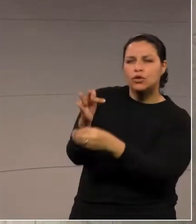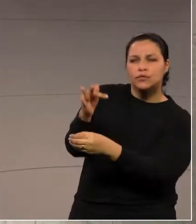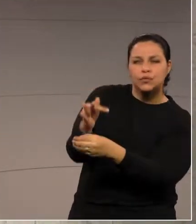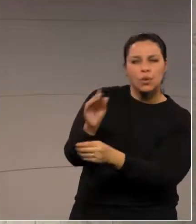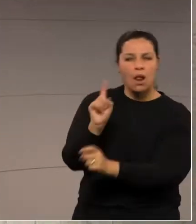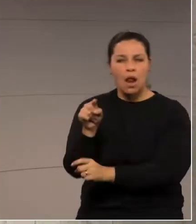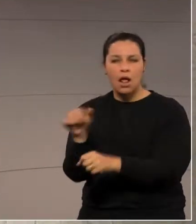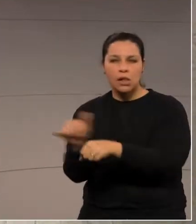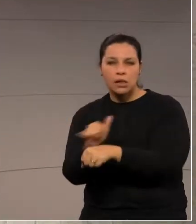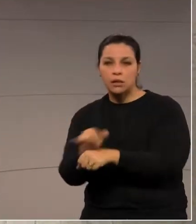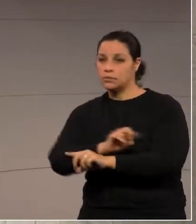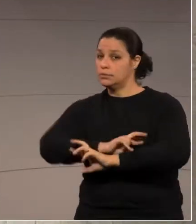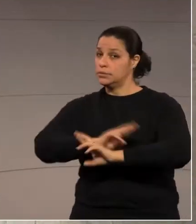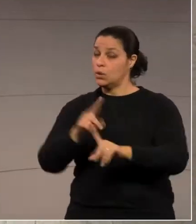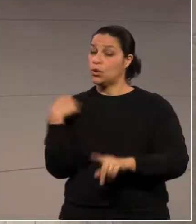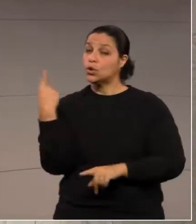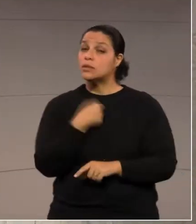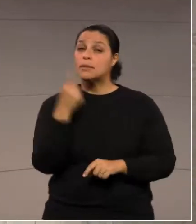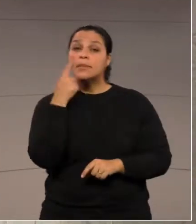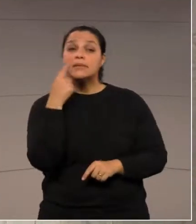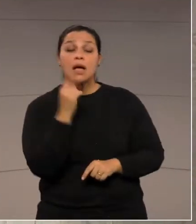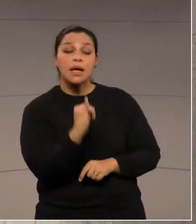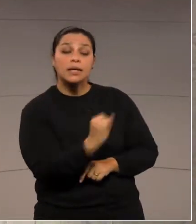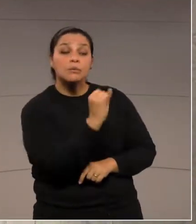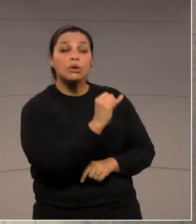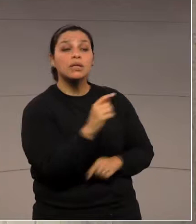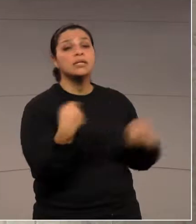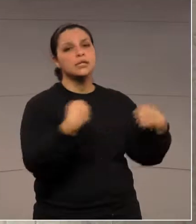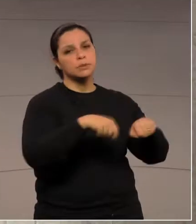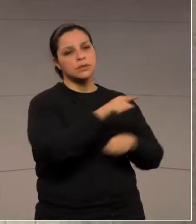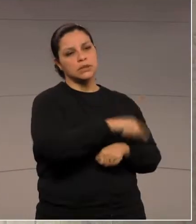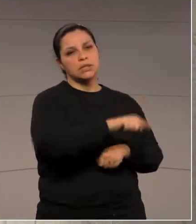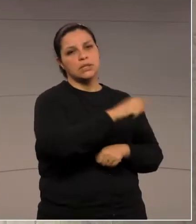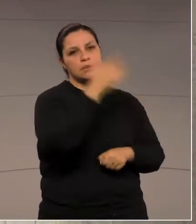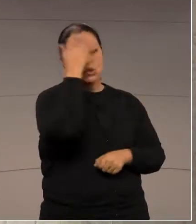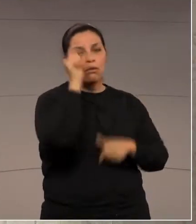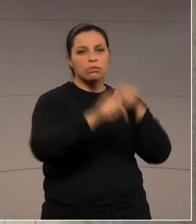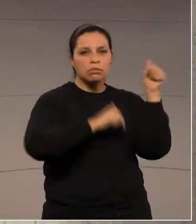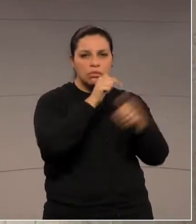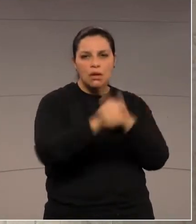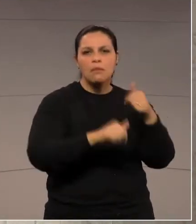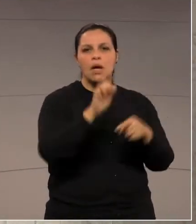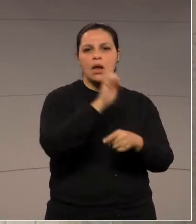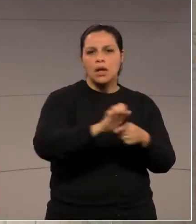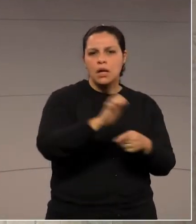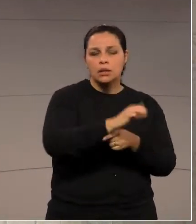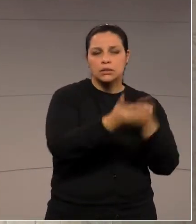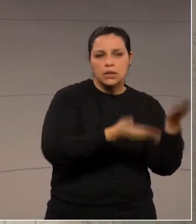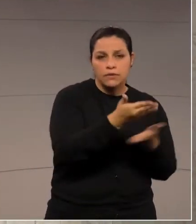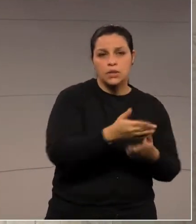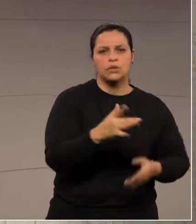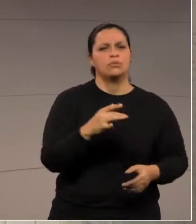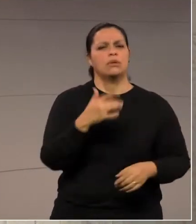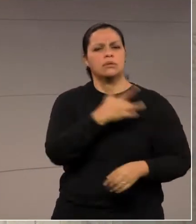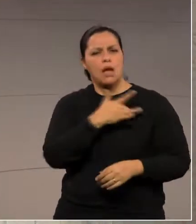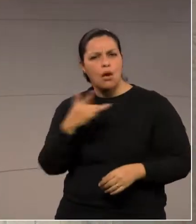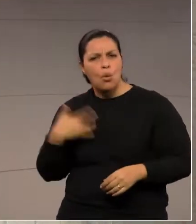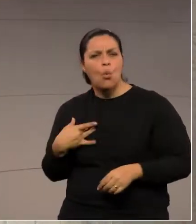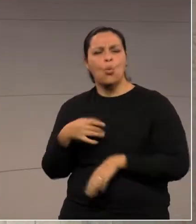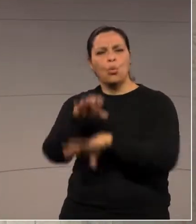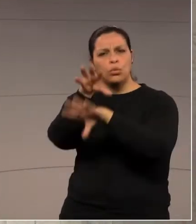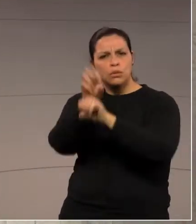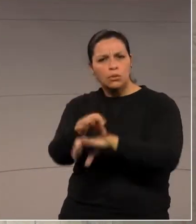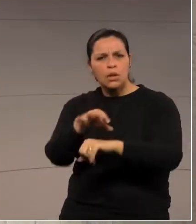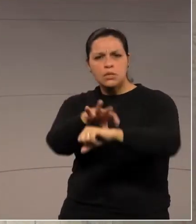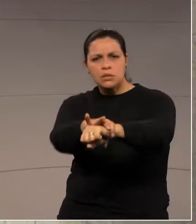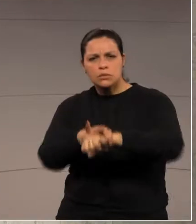pensar na importância e na necessidade do servidor público, seja ele da educação, da saúde, das forças